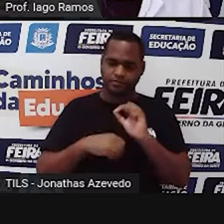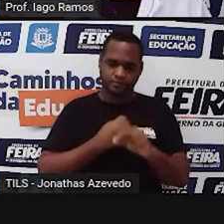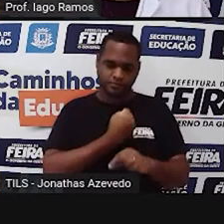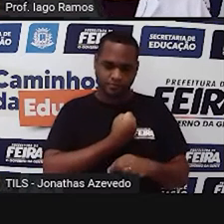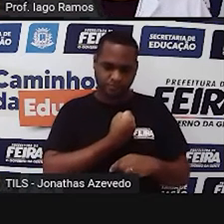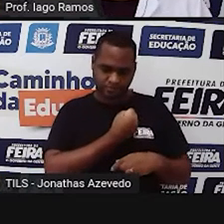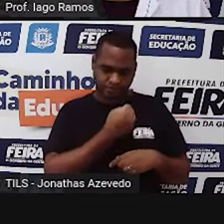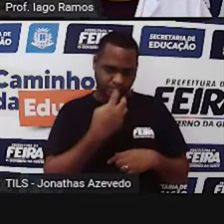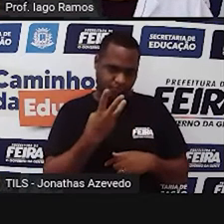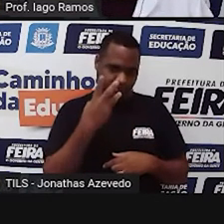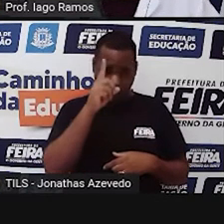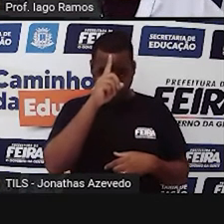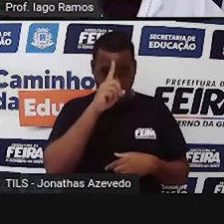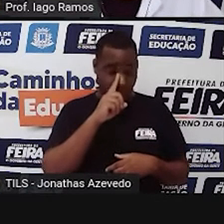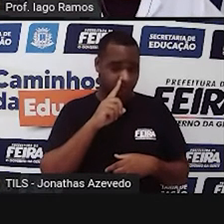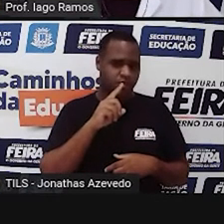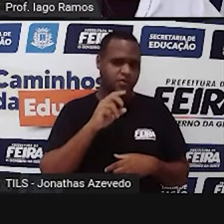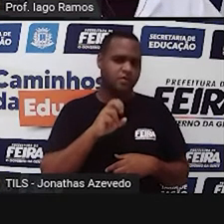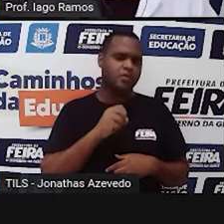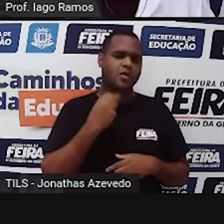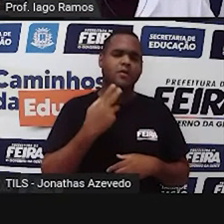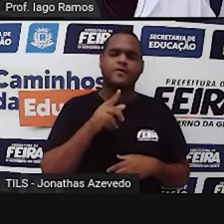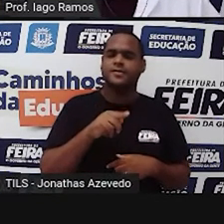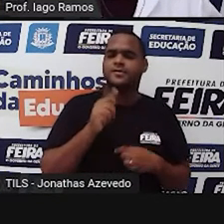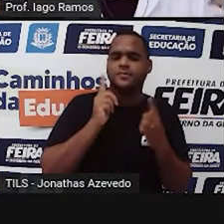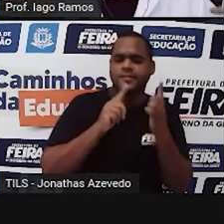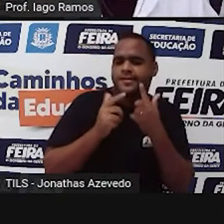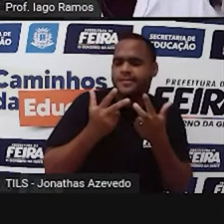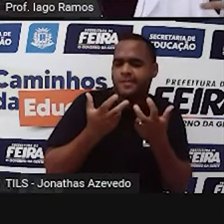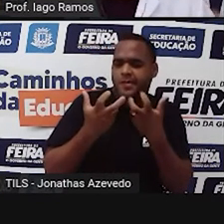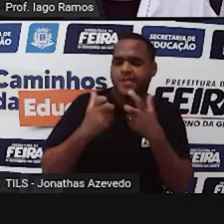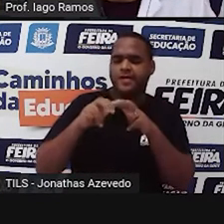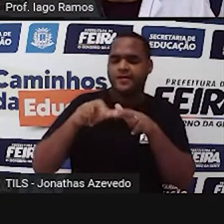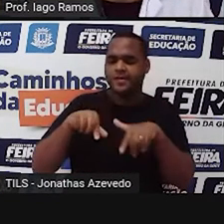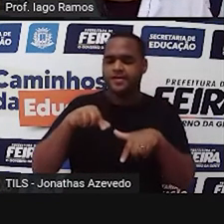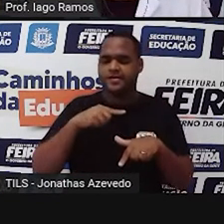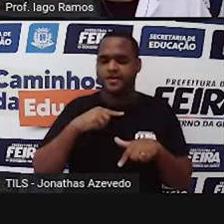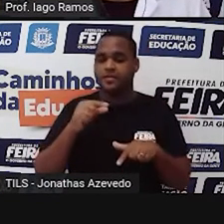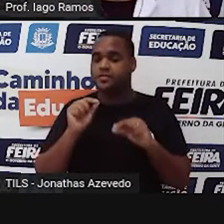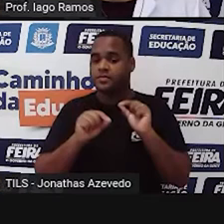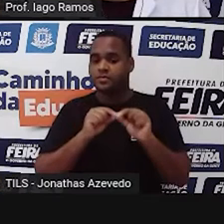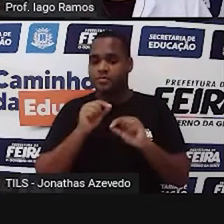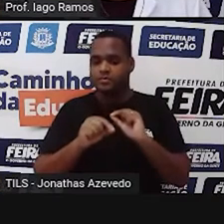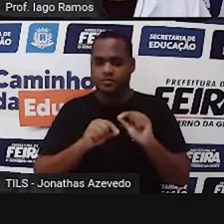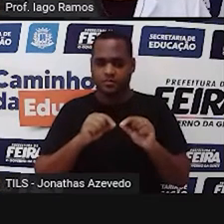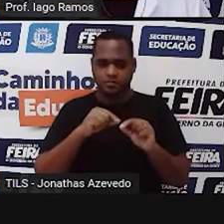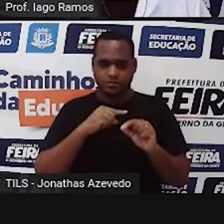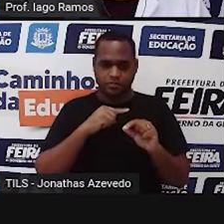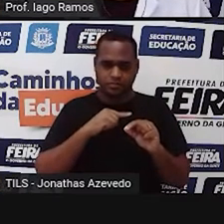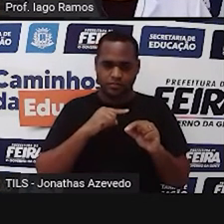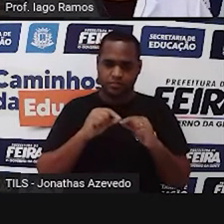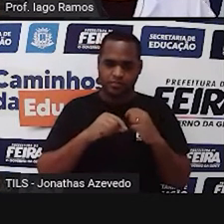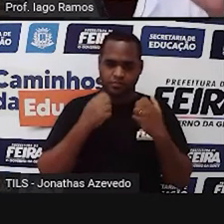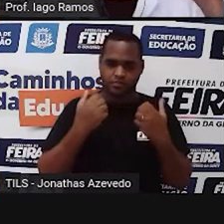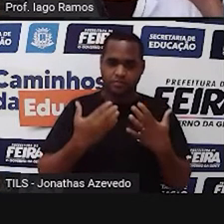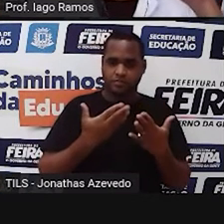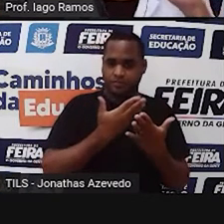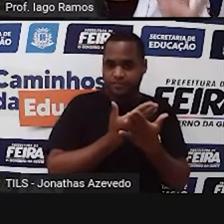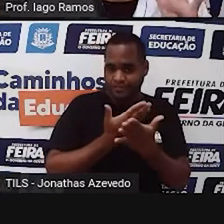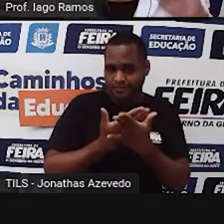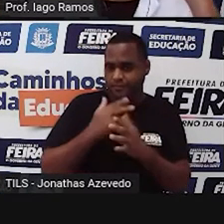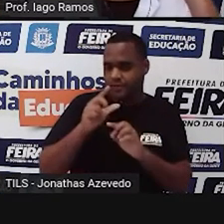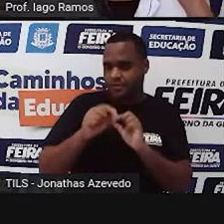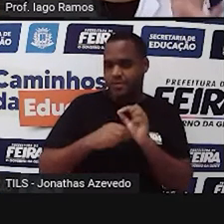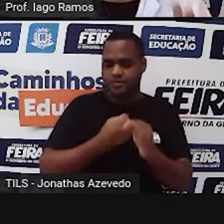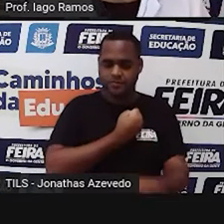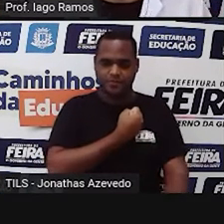em amarelo? Ou você conseguiu captar bastante coisa, né? Do que a gente estudou é o número